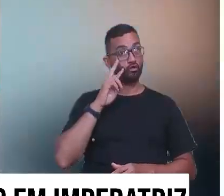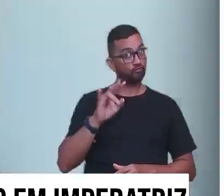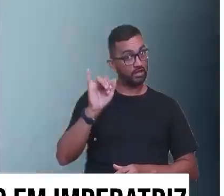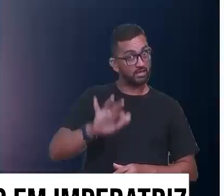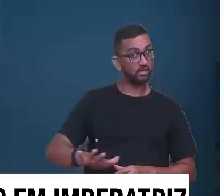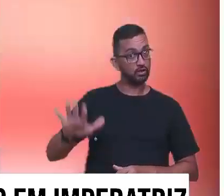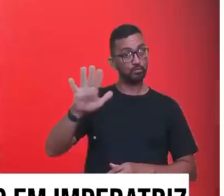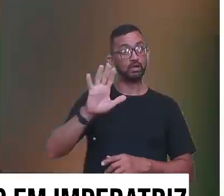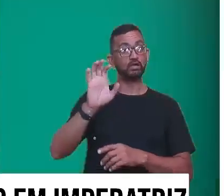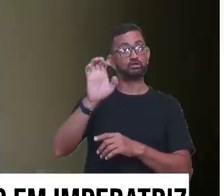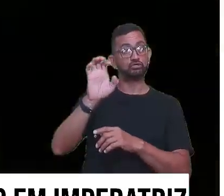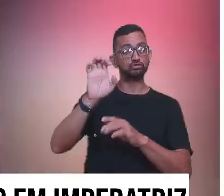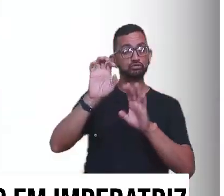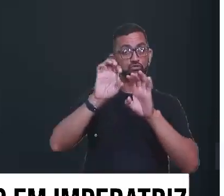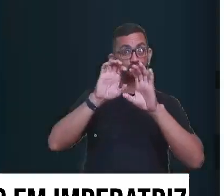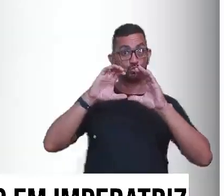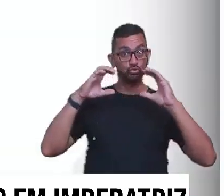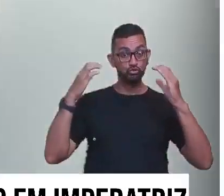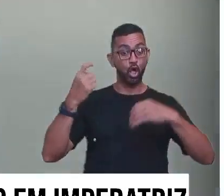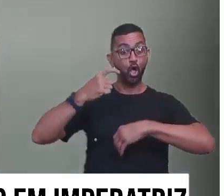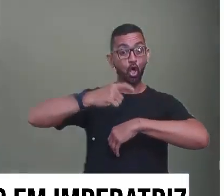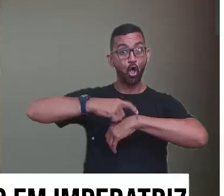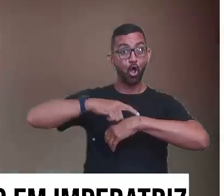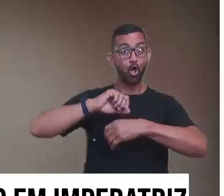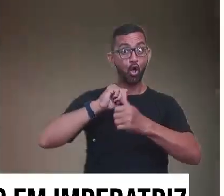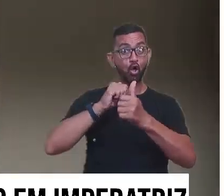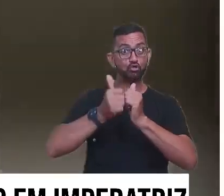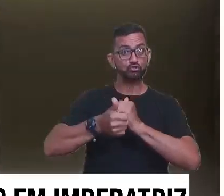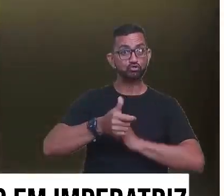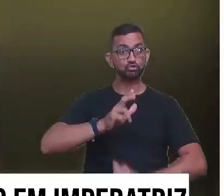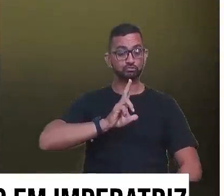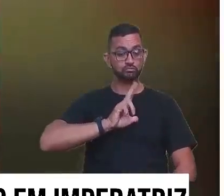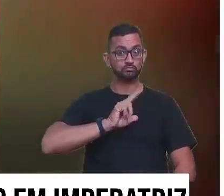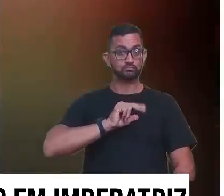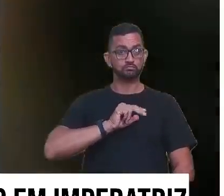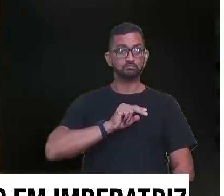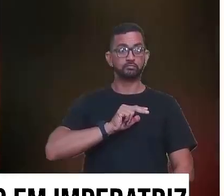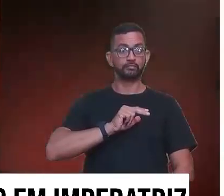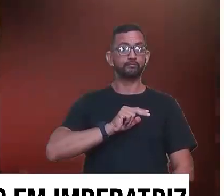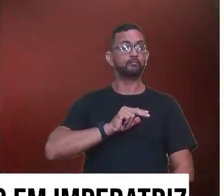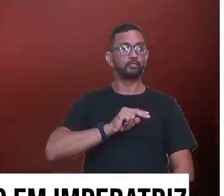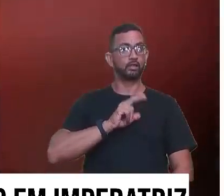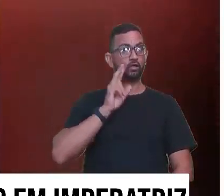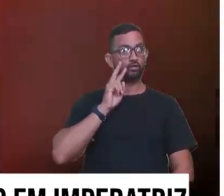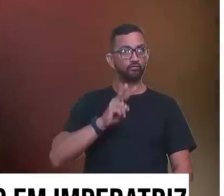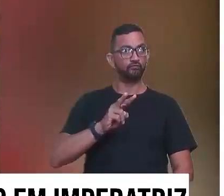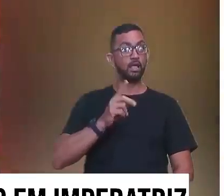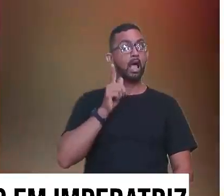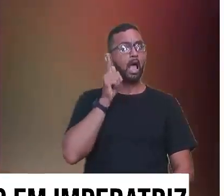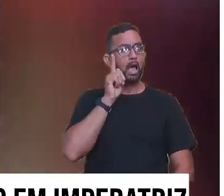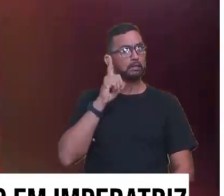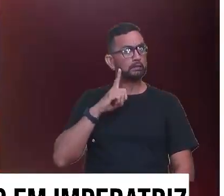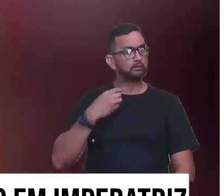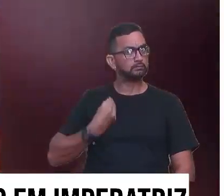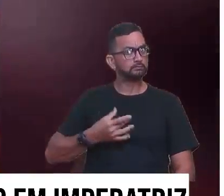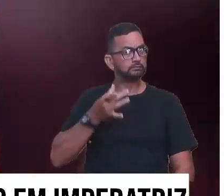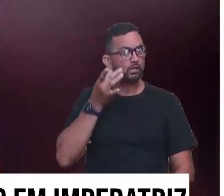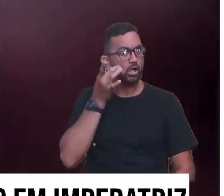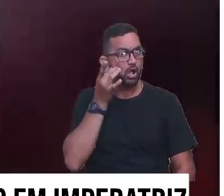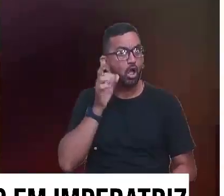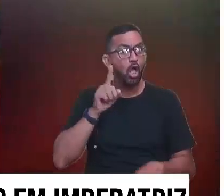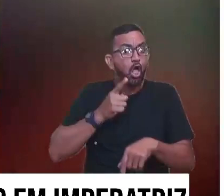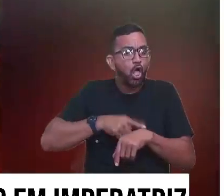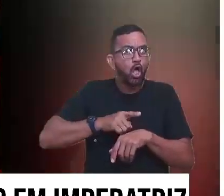olha, gente, você está vendo imagens agora do estádio Frey Epifânio, estava tendo o jogo do Imperatriz no momento da ventania, e, Ananda, você estava lá